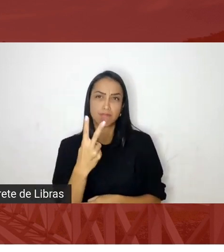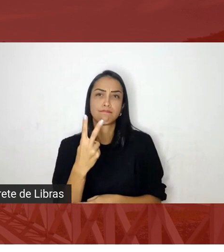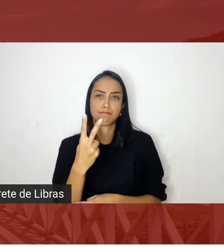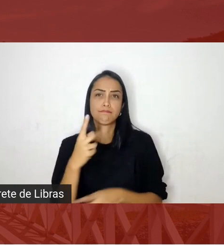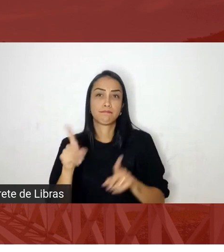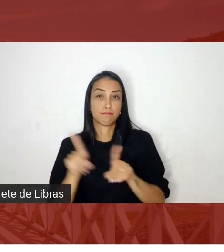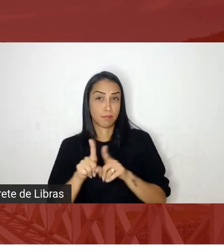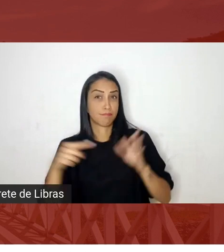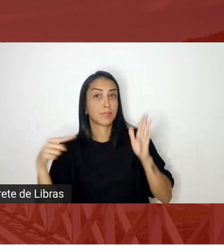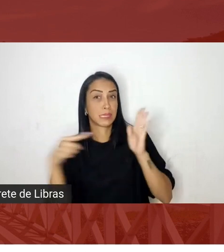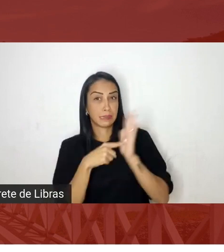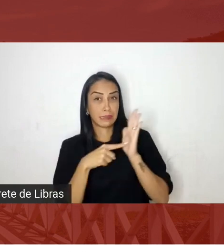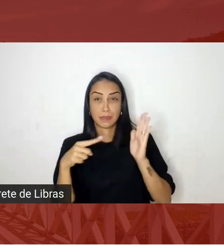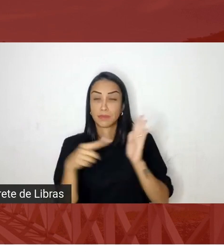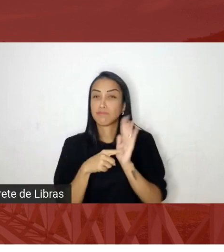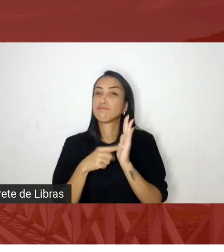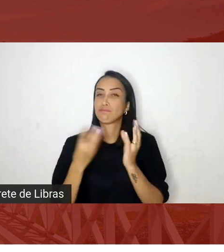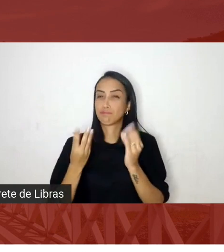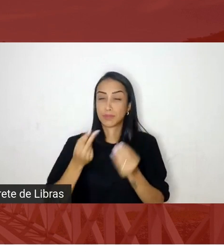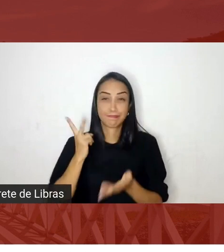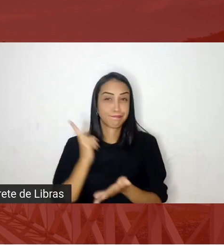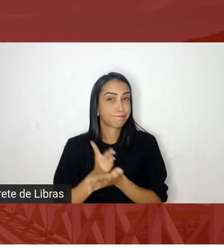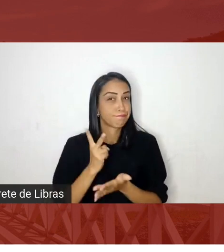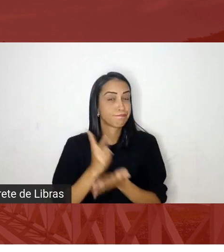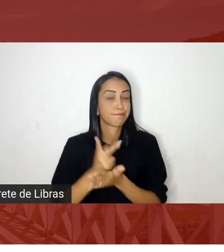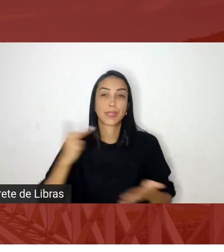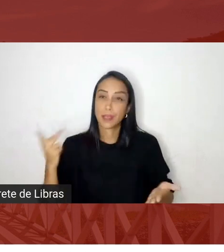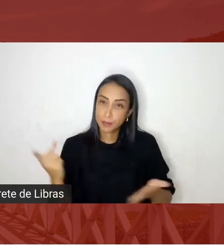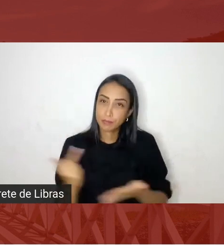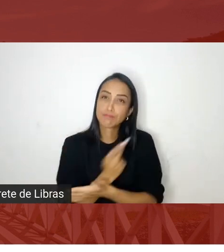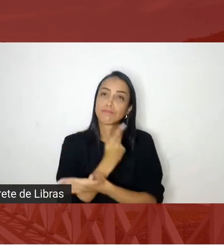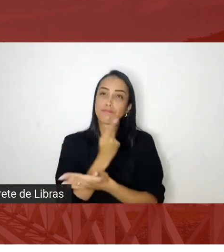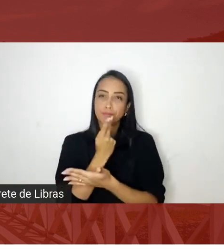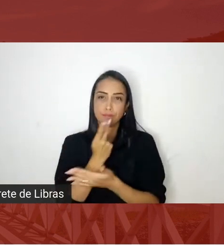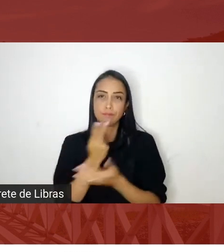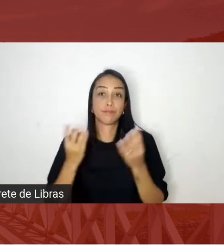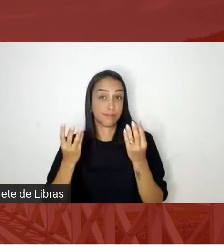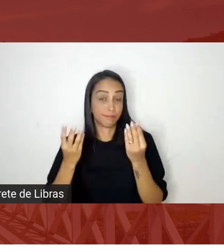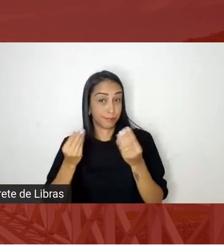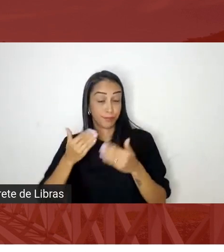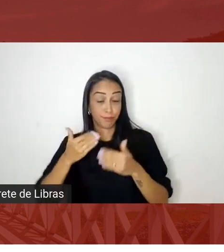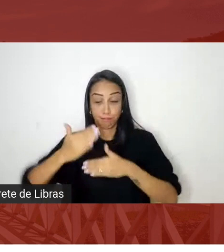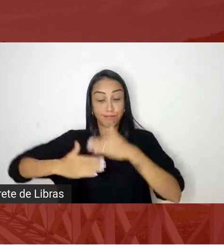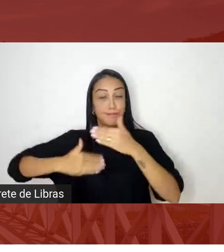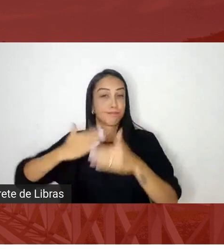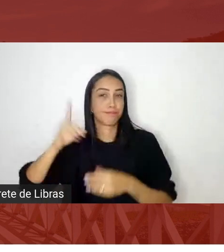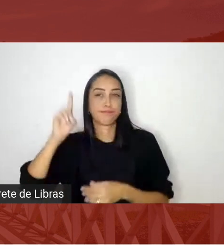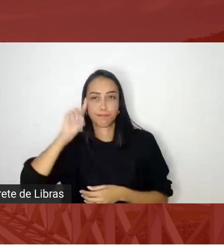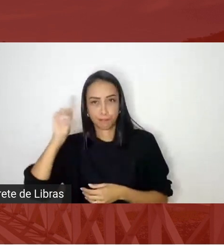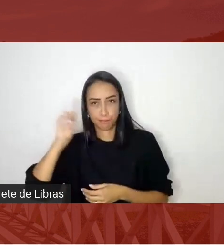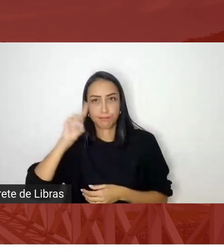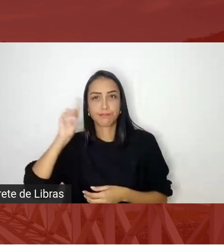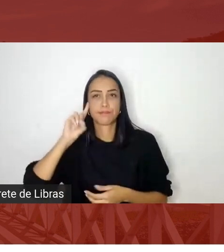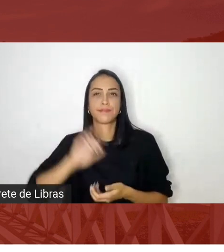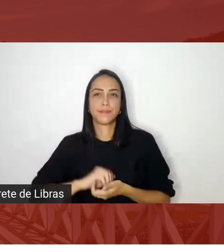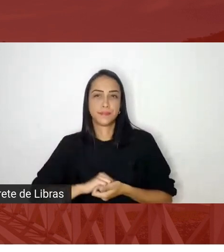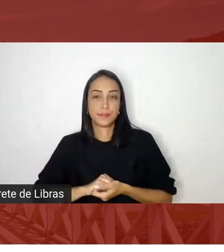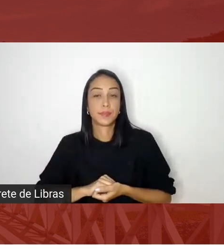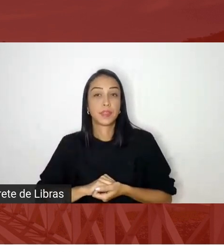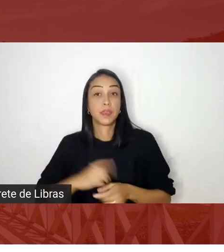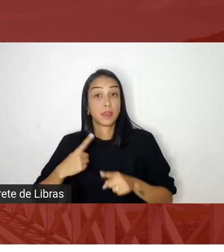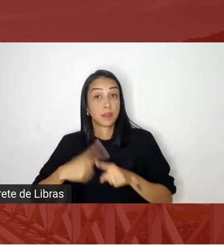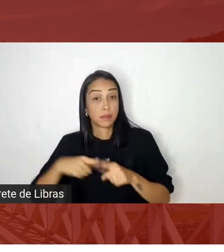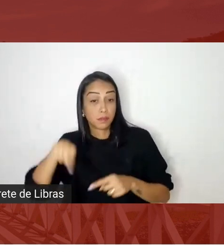constantes elas estão acontecendo de forma muito mais enfática que por um lado se as pessoas estão tendo